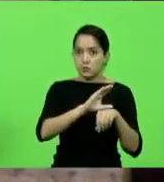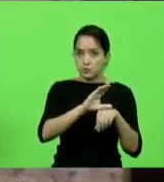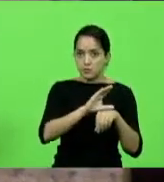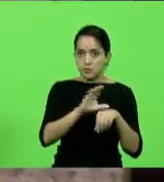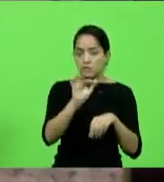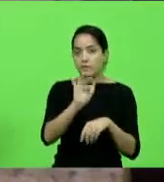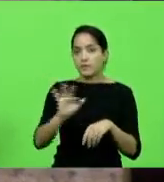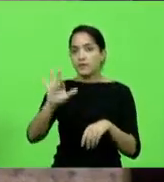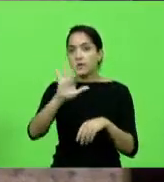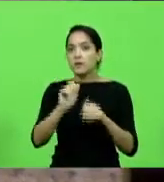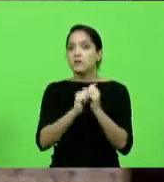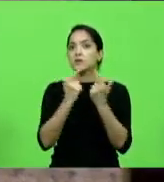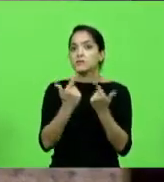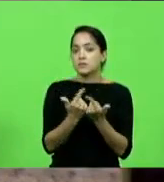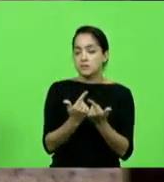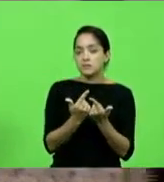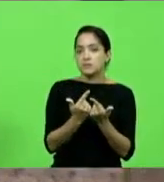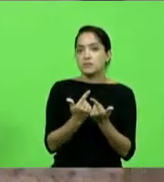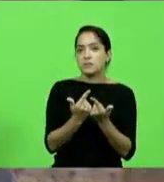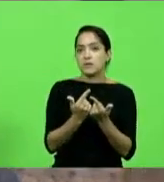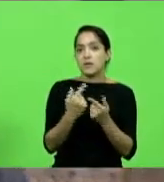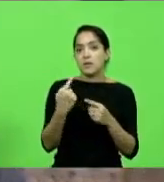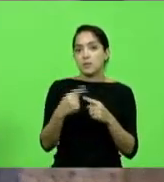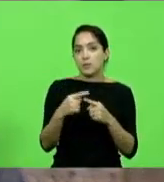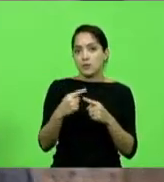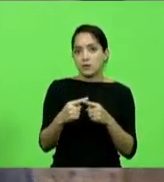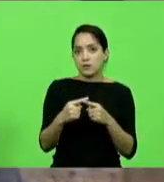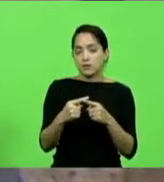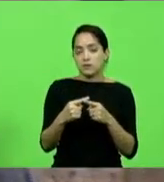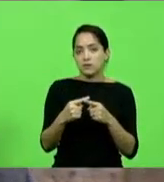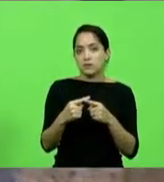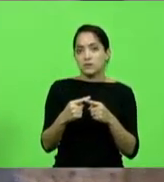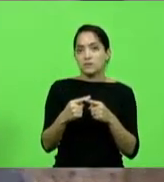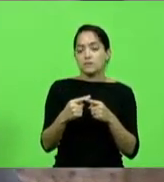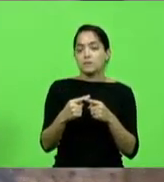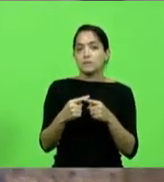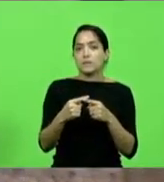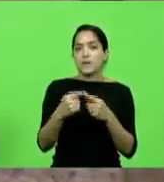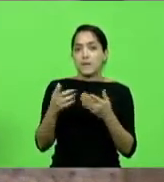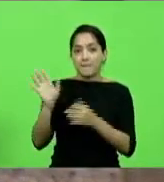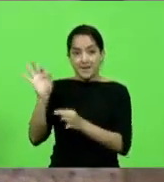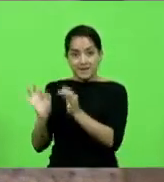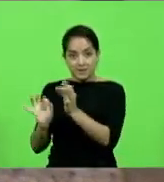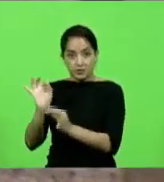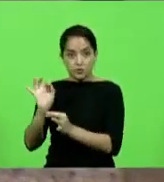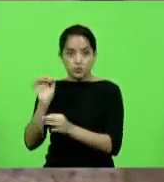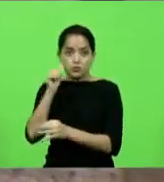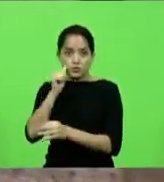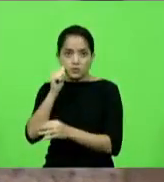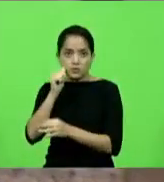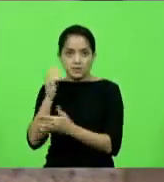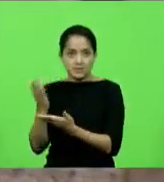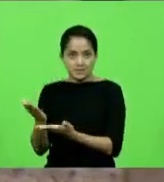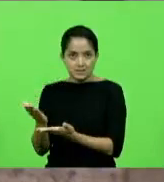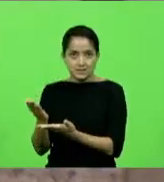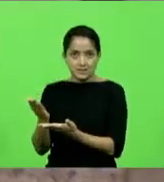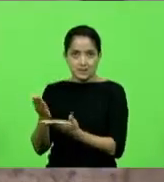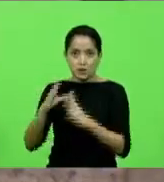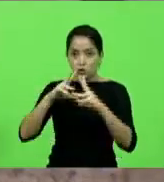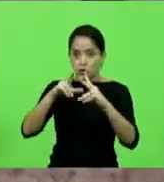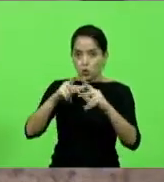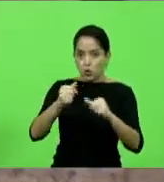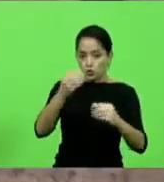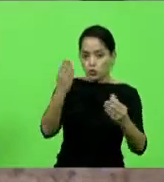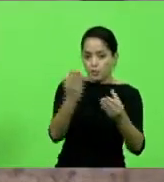Assembleia Legislativa, até porque, senhores deputados, para a juíza não vai todo o processo